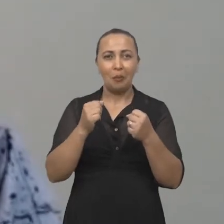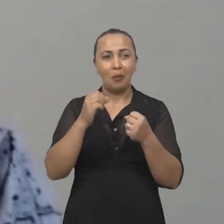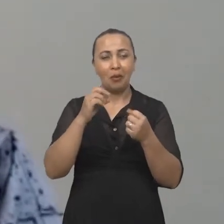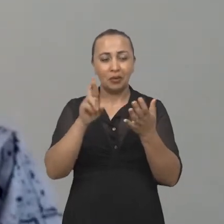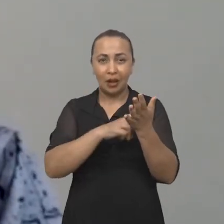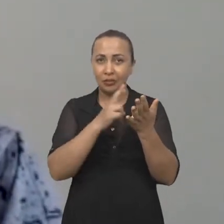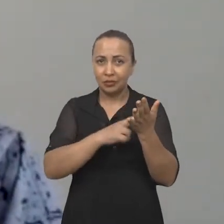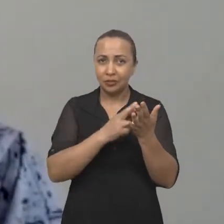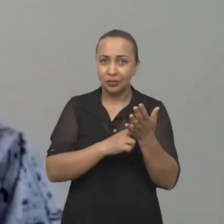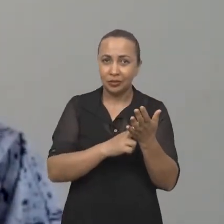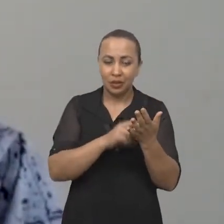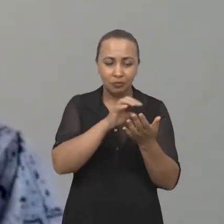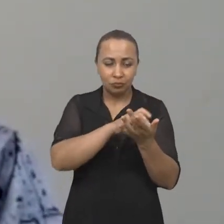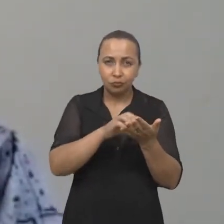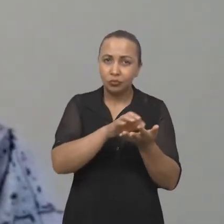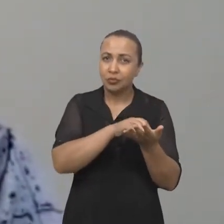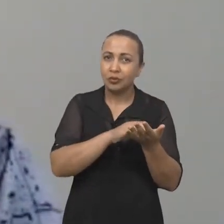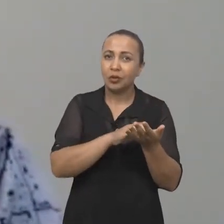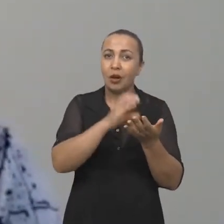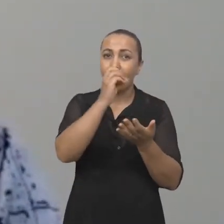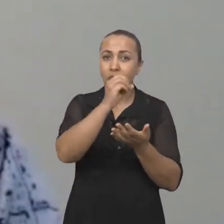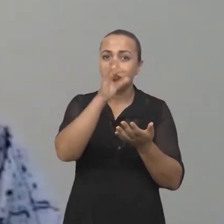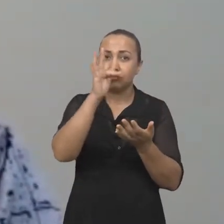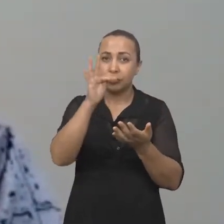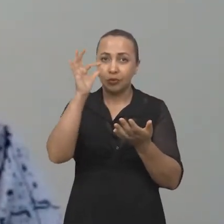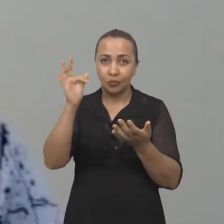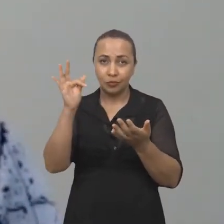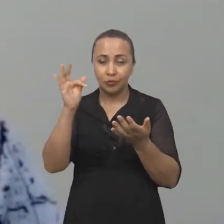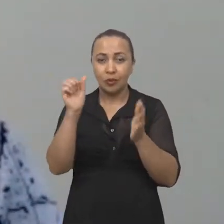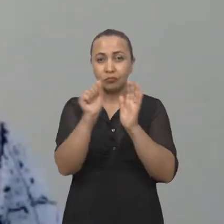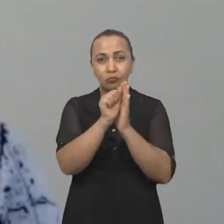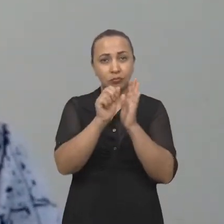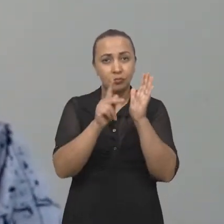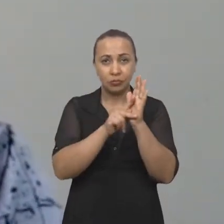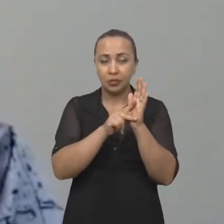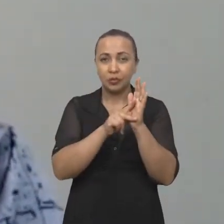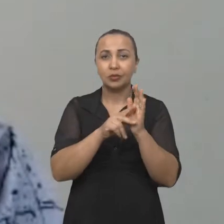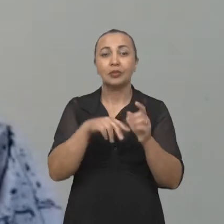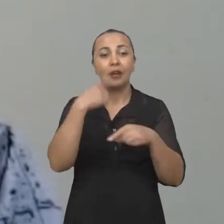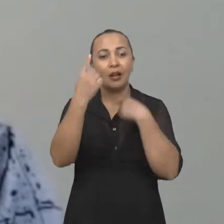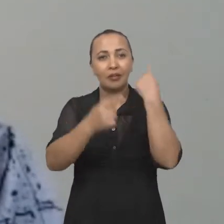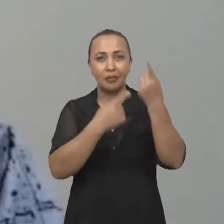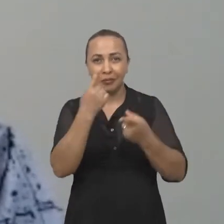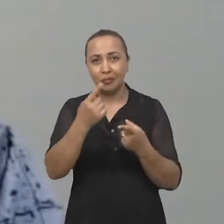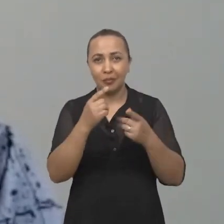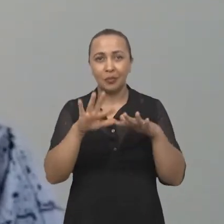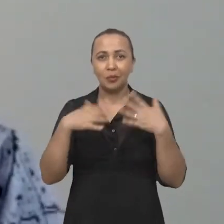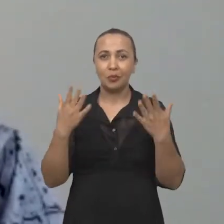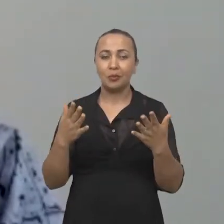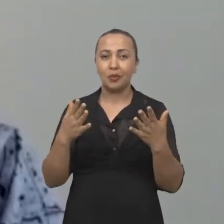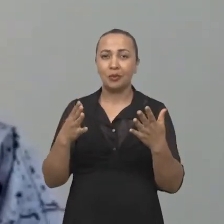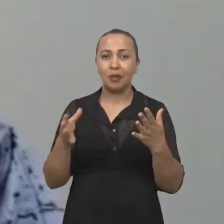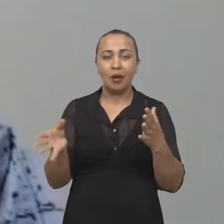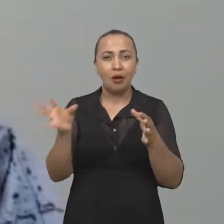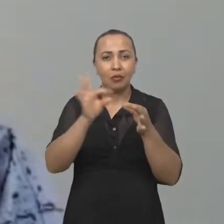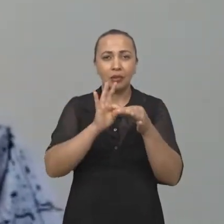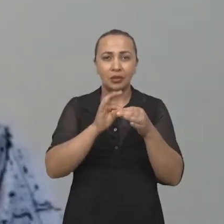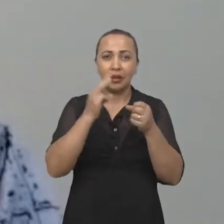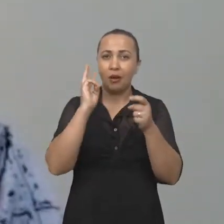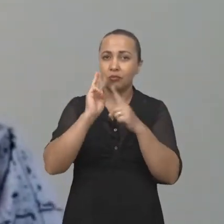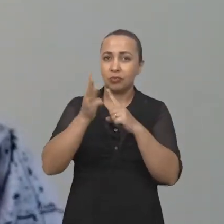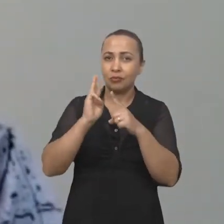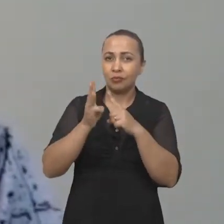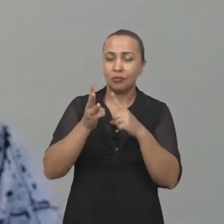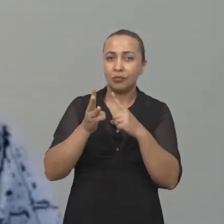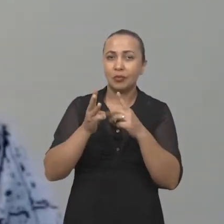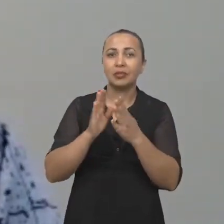registrar a ocorrência, que ela vai ficar registrada localmente no aplicativo. E logo quando ele se conectar, chegar a um local que